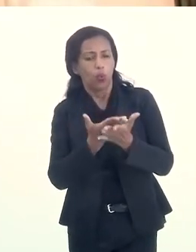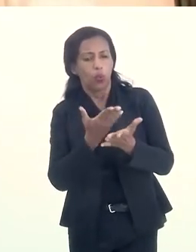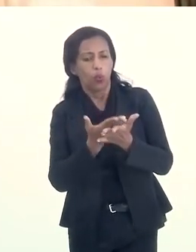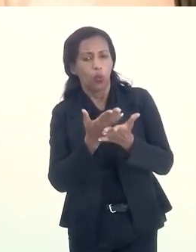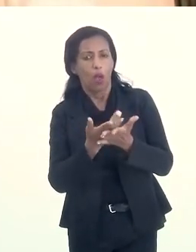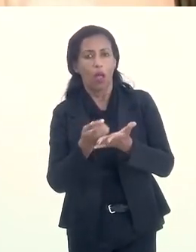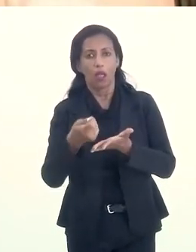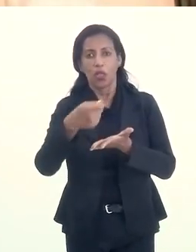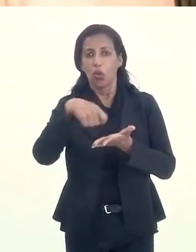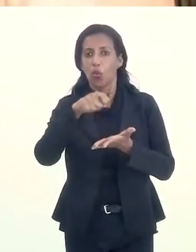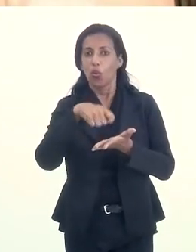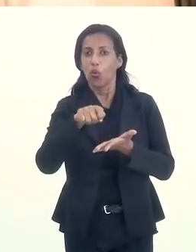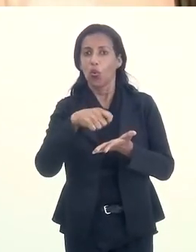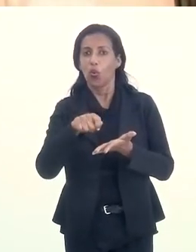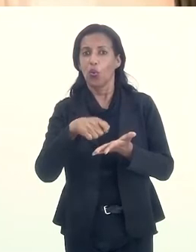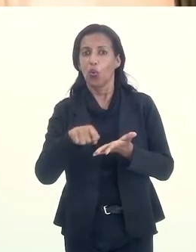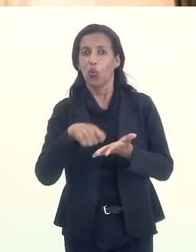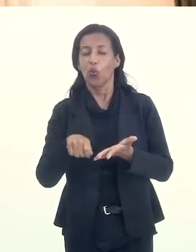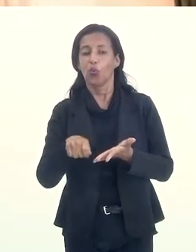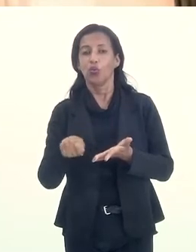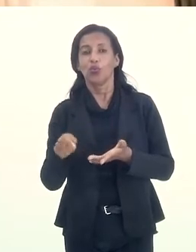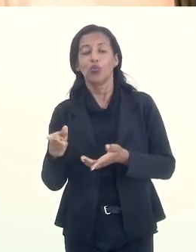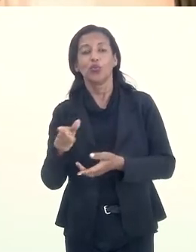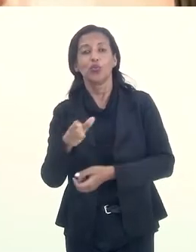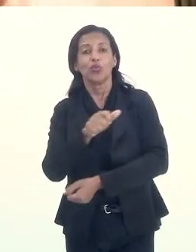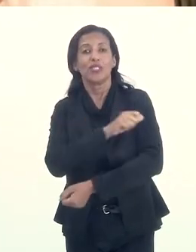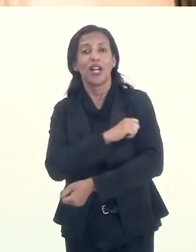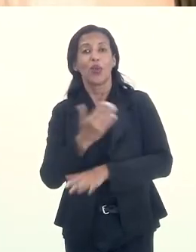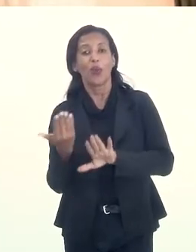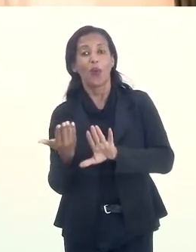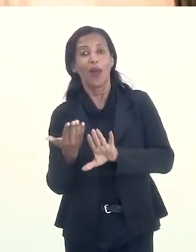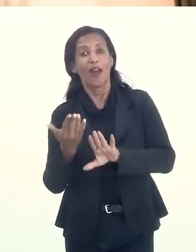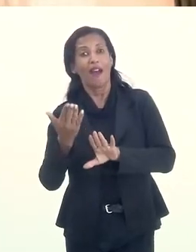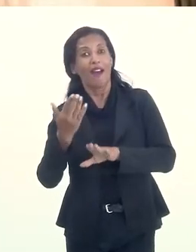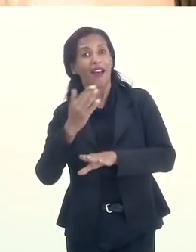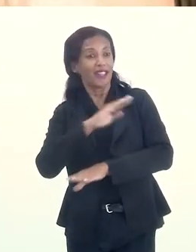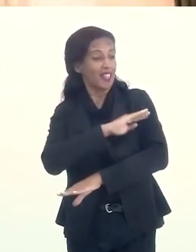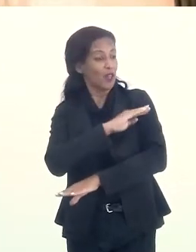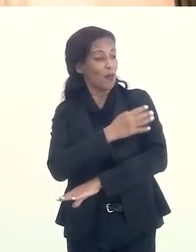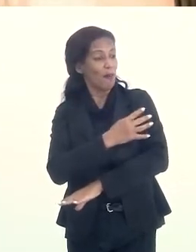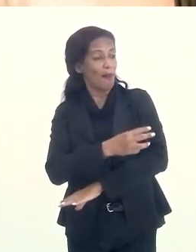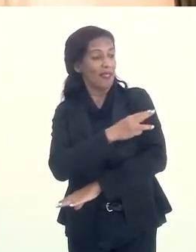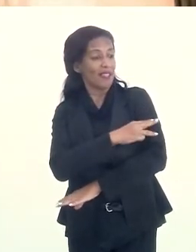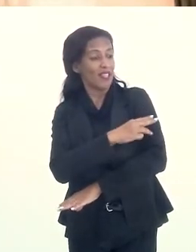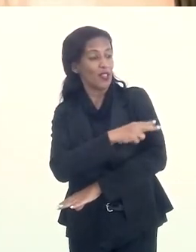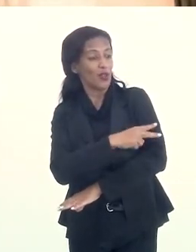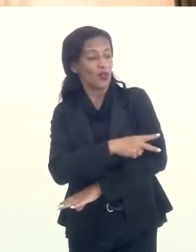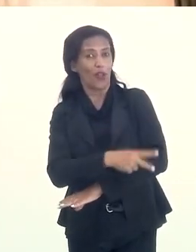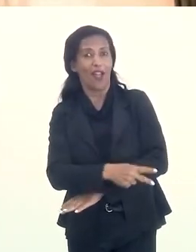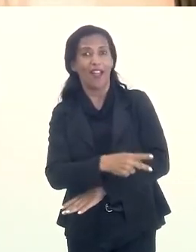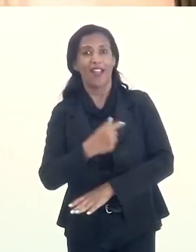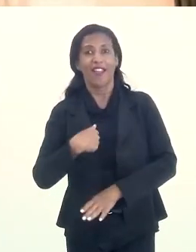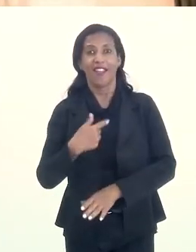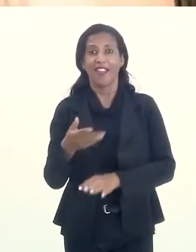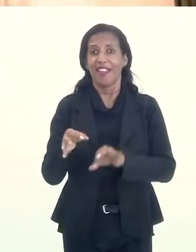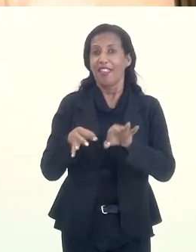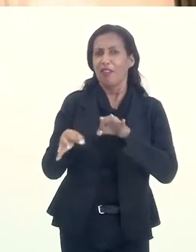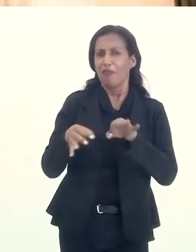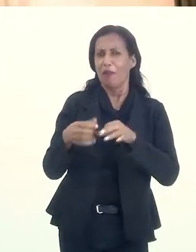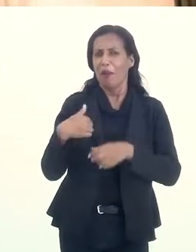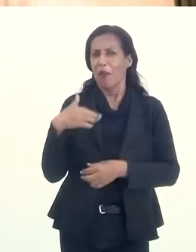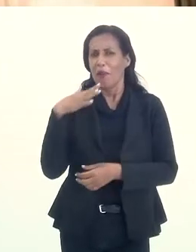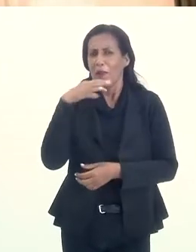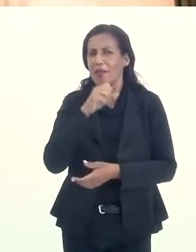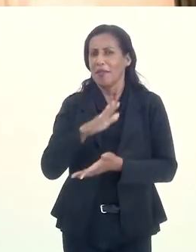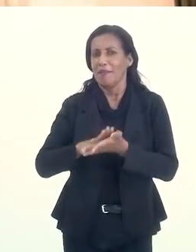deveres e corrigia os deveres dos alunos das séries anteriores, de modo que, informalmente e